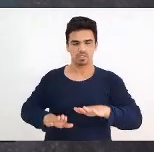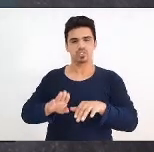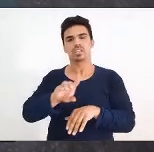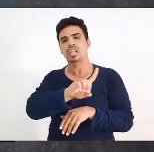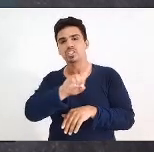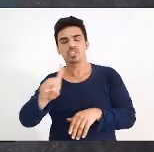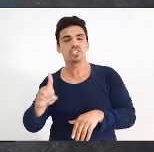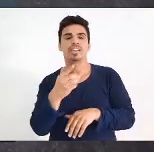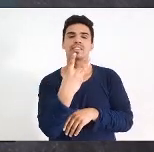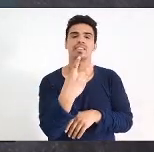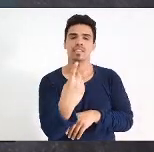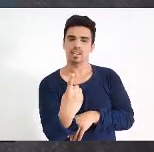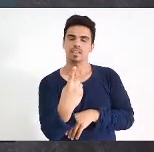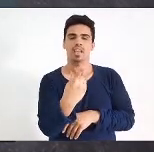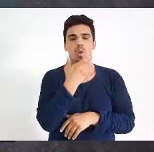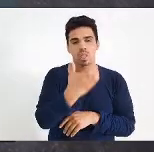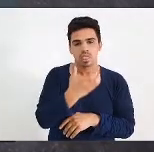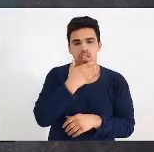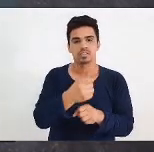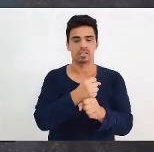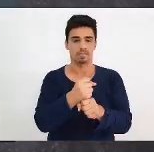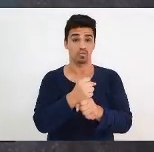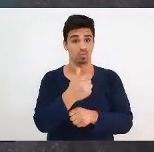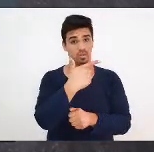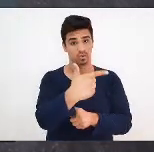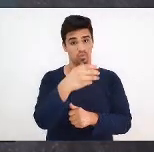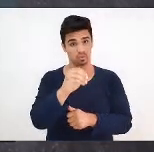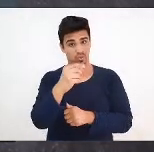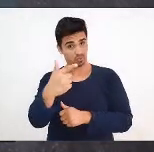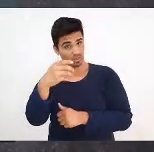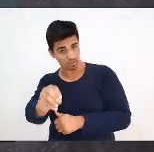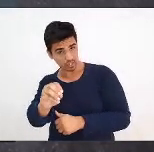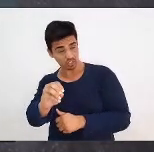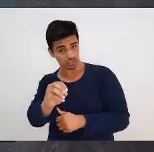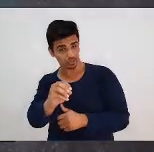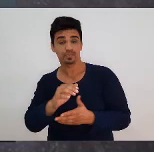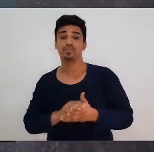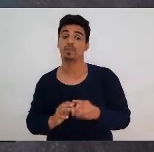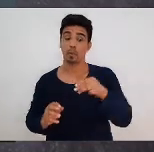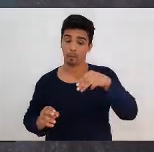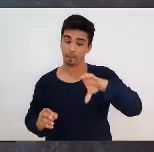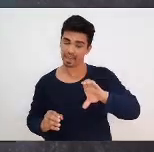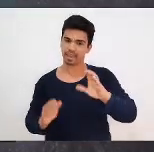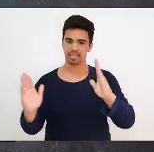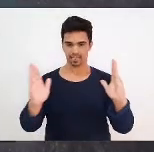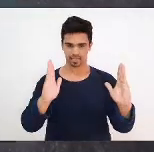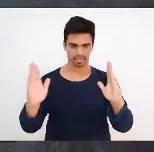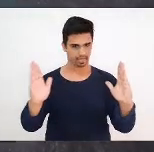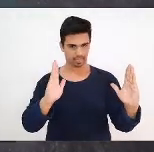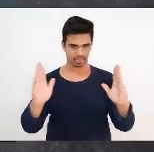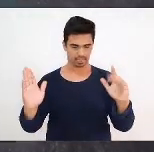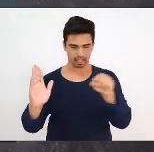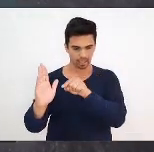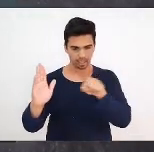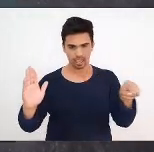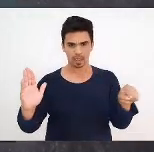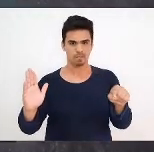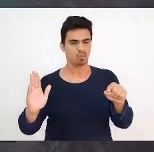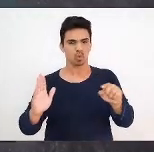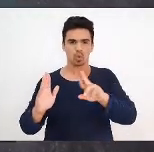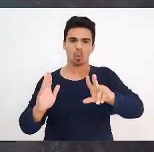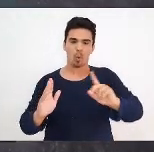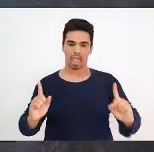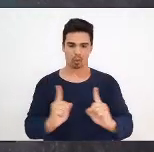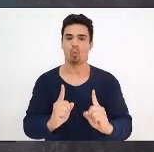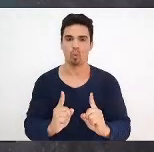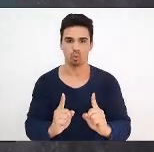2020. Então o MEC nos coloca um tempo que não é um tempo curto e ele